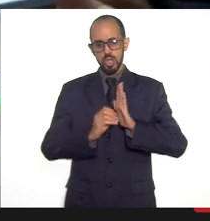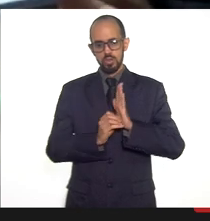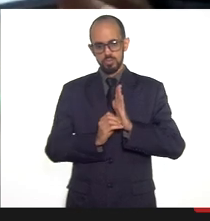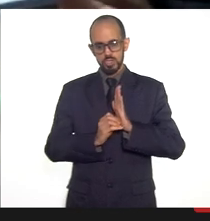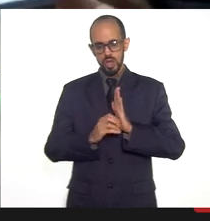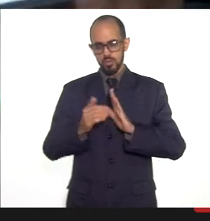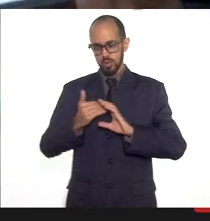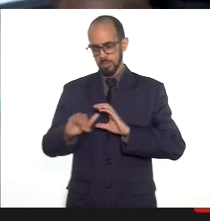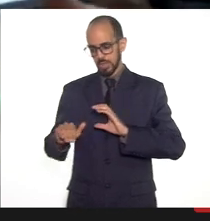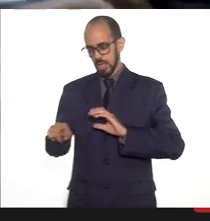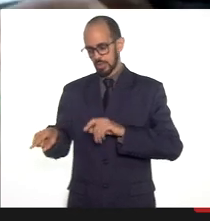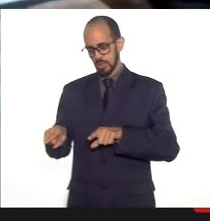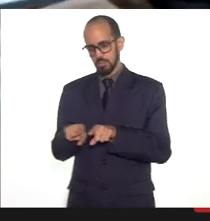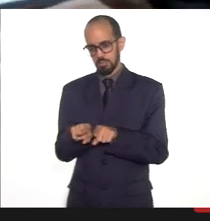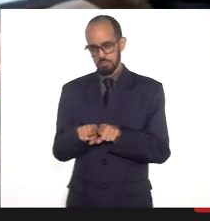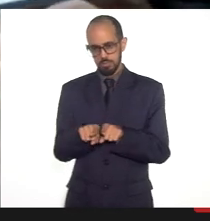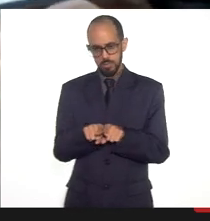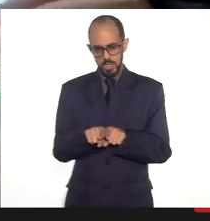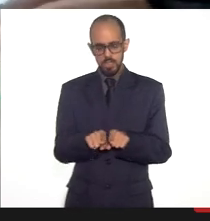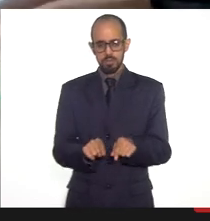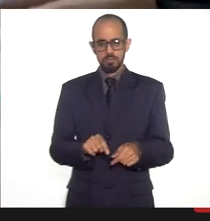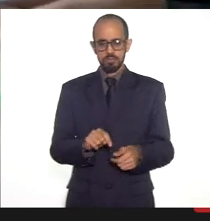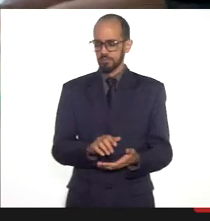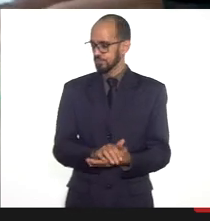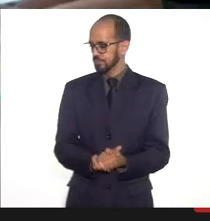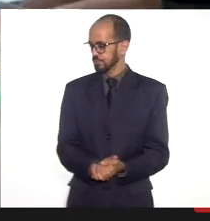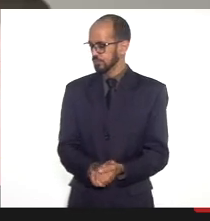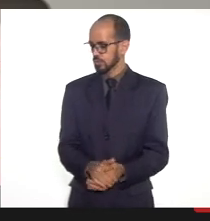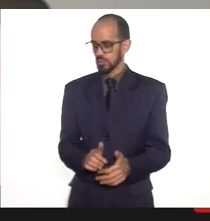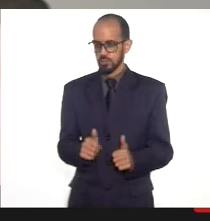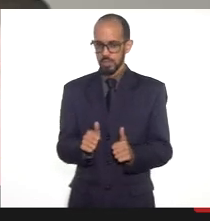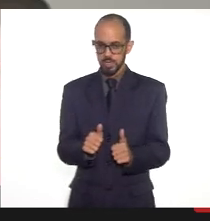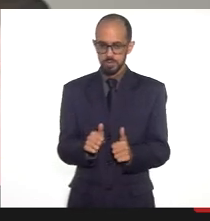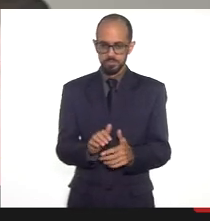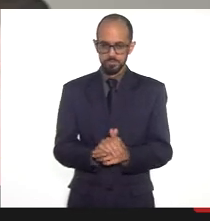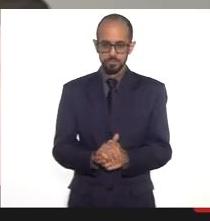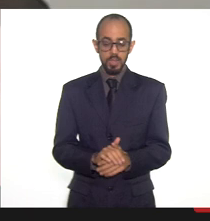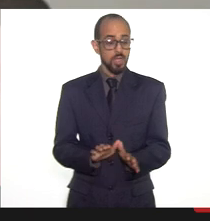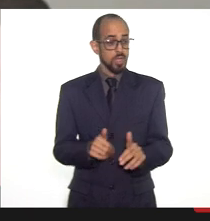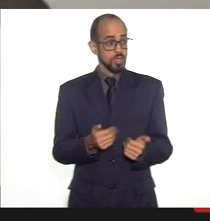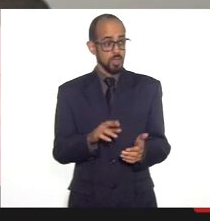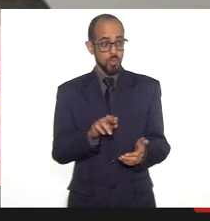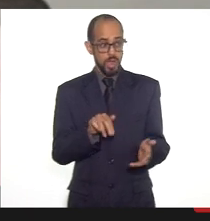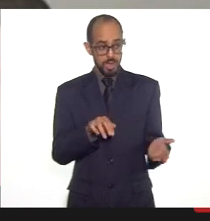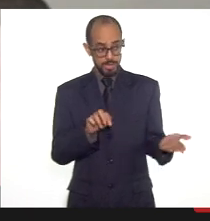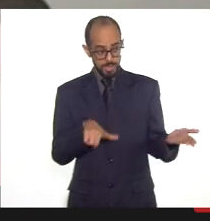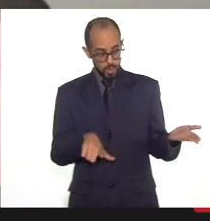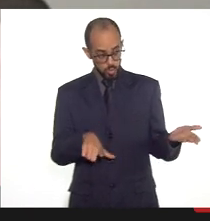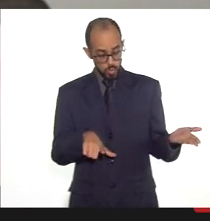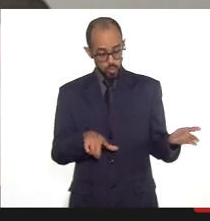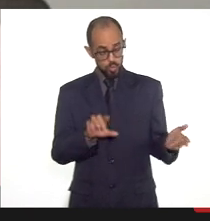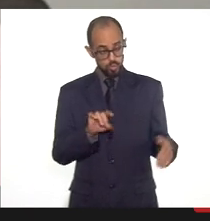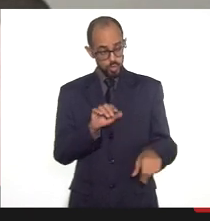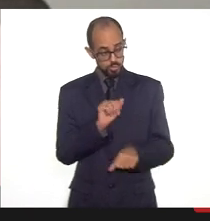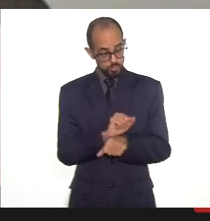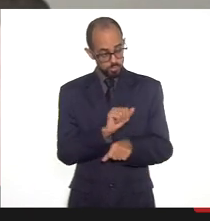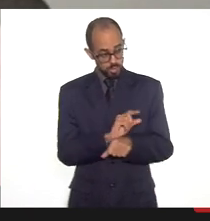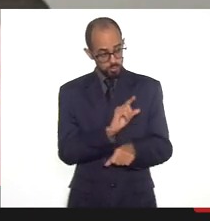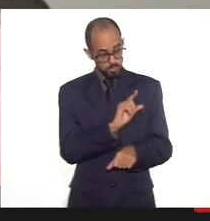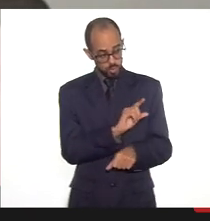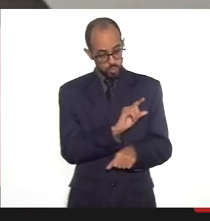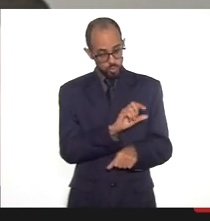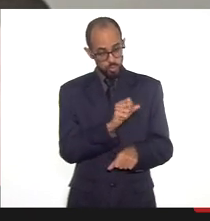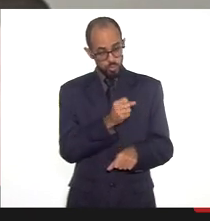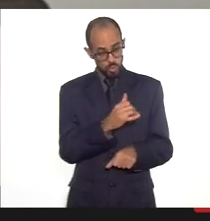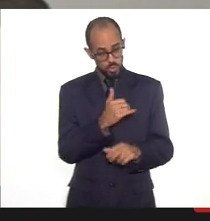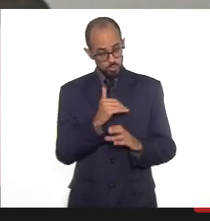encaminho à Comissão de Saúde também por contrato de unidade por OES viu Raquel só um minutinho eu gostaria que quando fosse